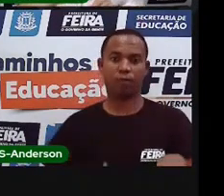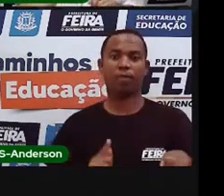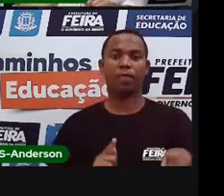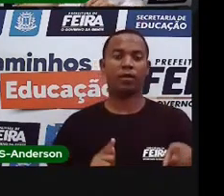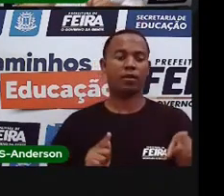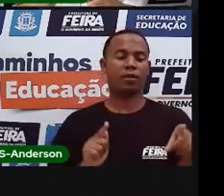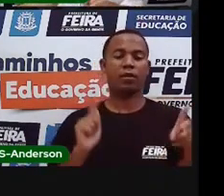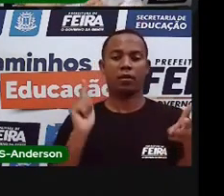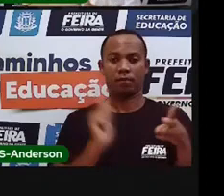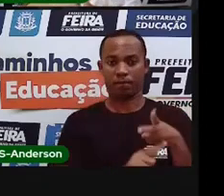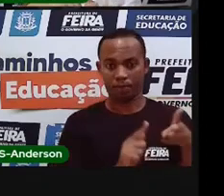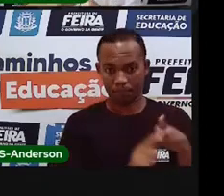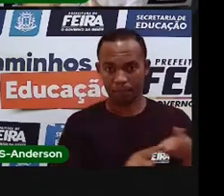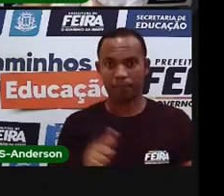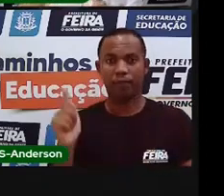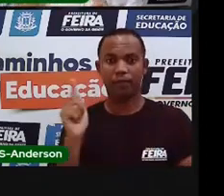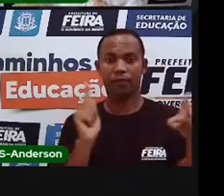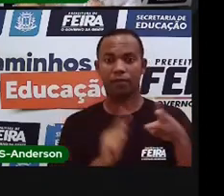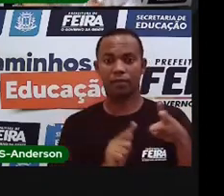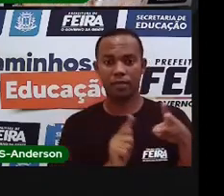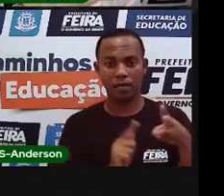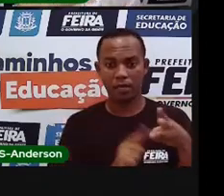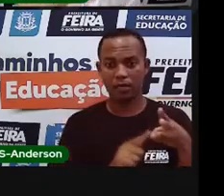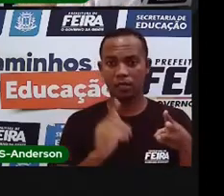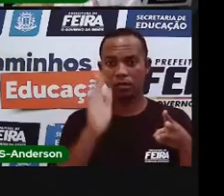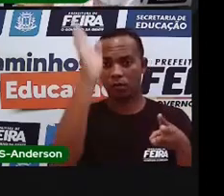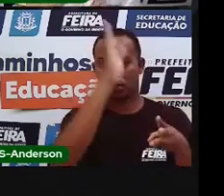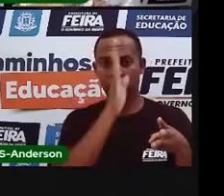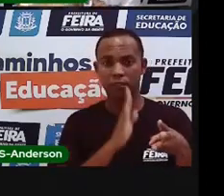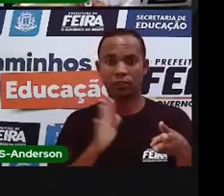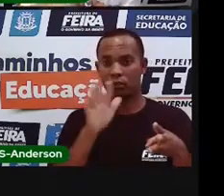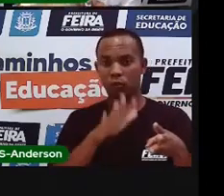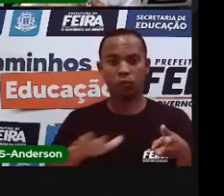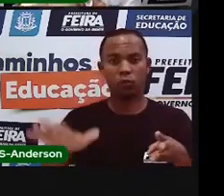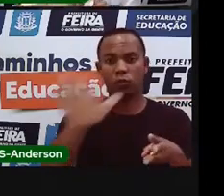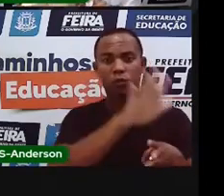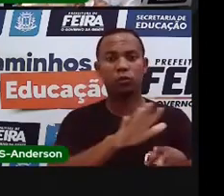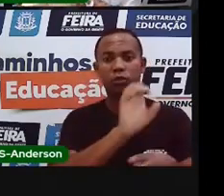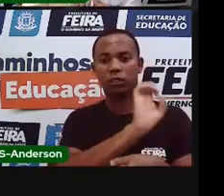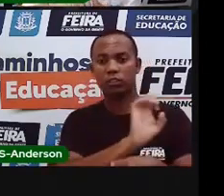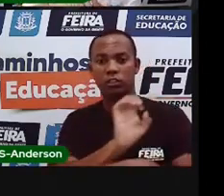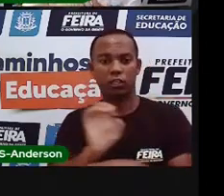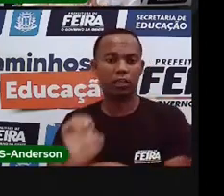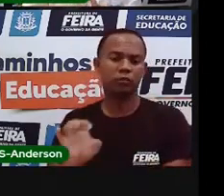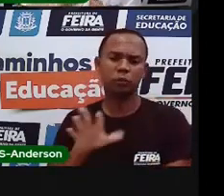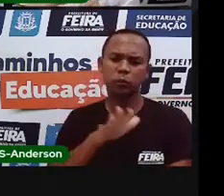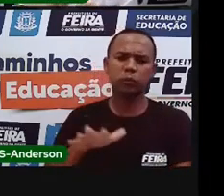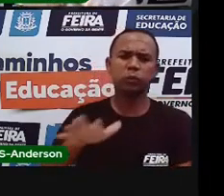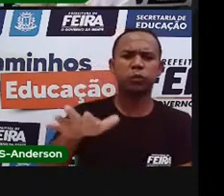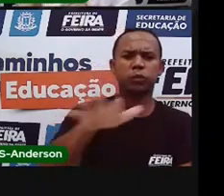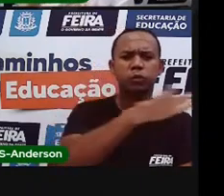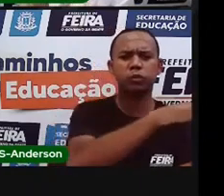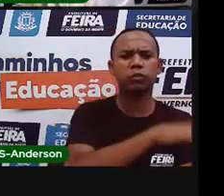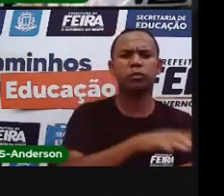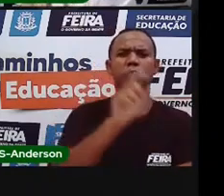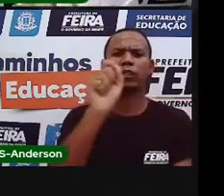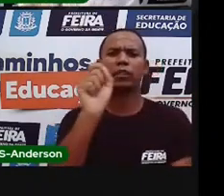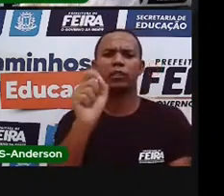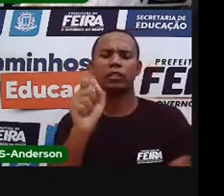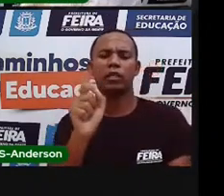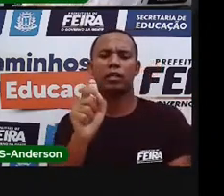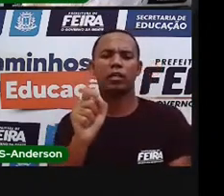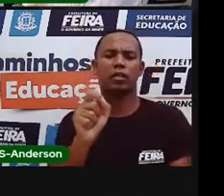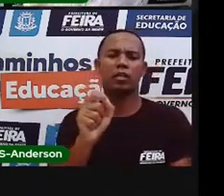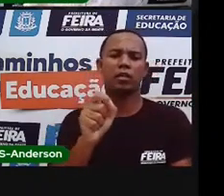quem é responsável pela Bahia e por todos os outros estados, né, que compõem o Brasil, o presidente da